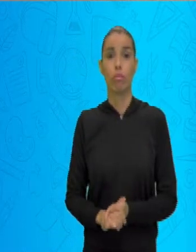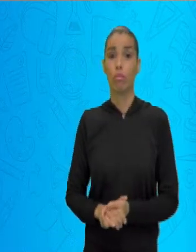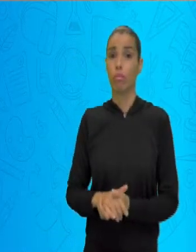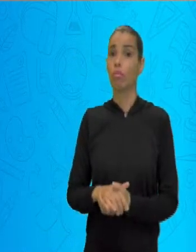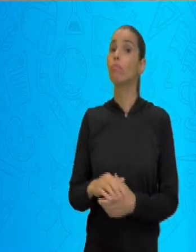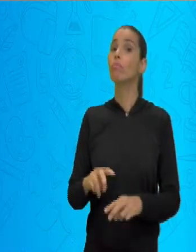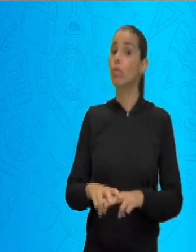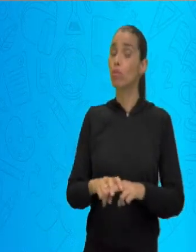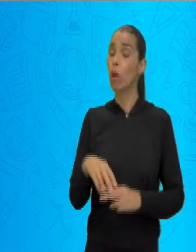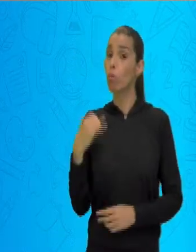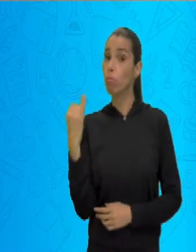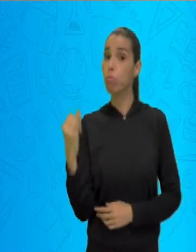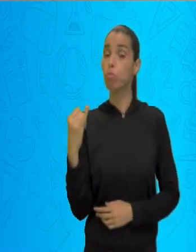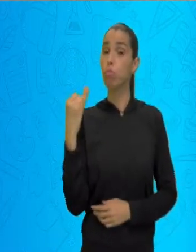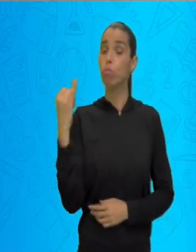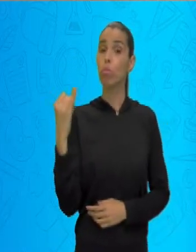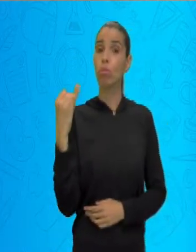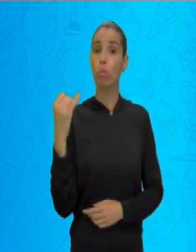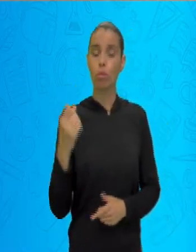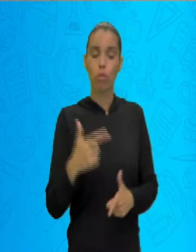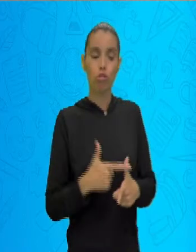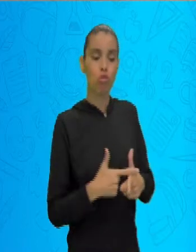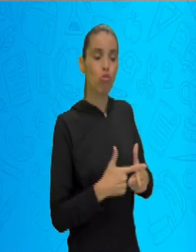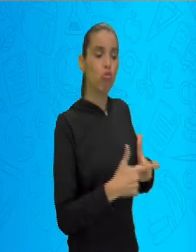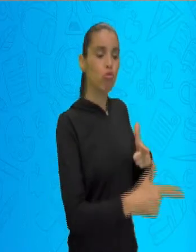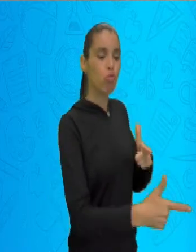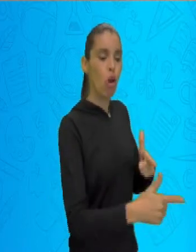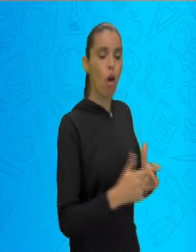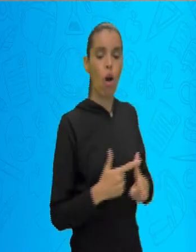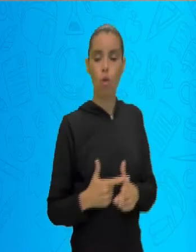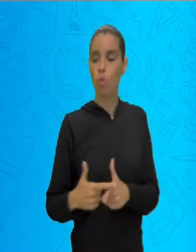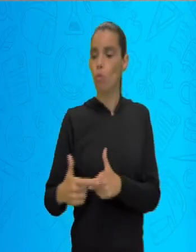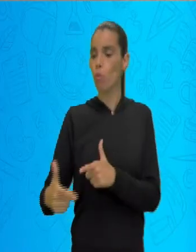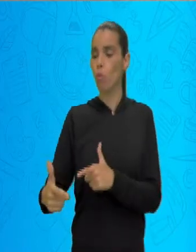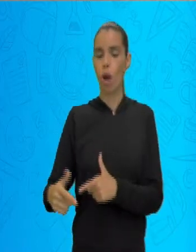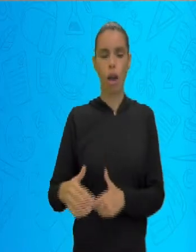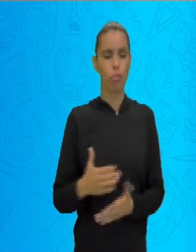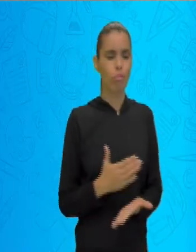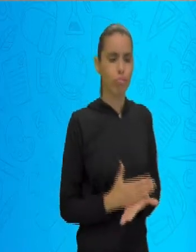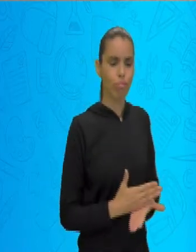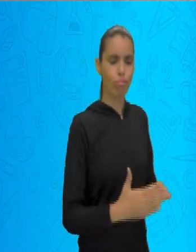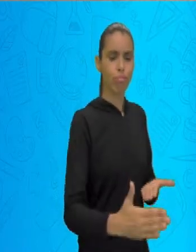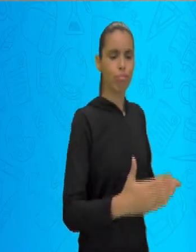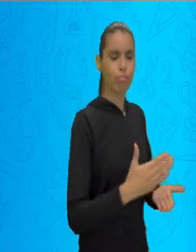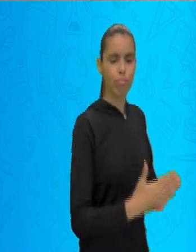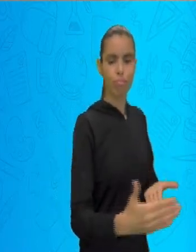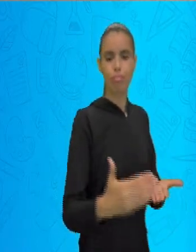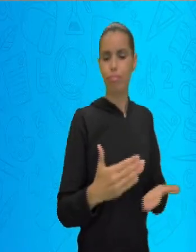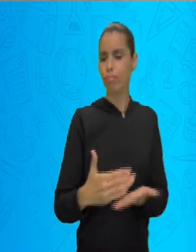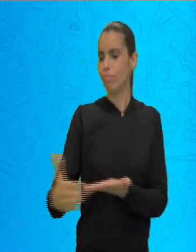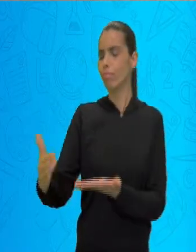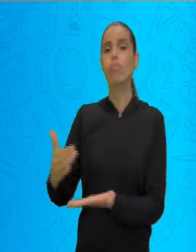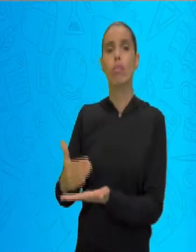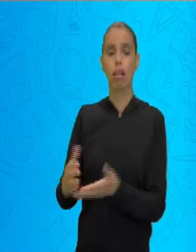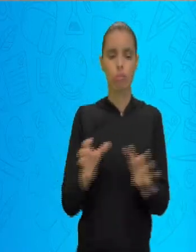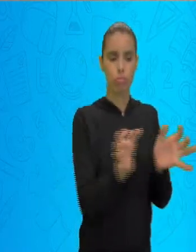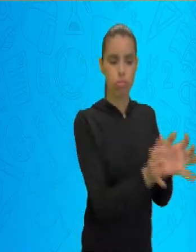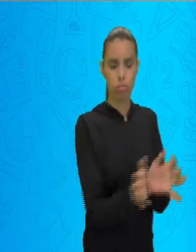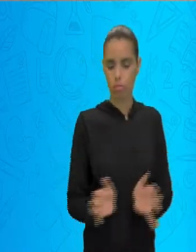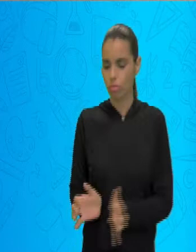às vezes é difícil juntar duas turmas de sétimo ano. Ah, eu não gosto daquela turma, do sétimo ano.